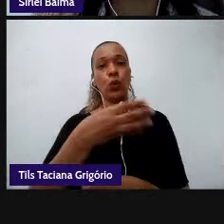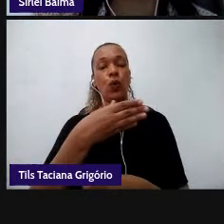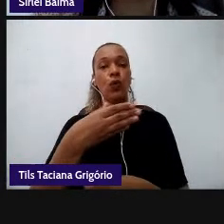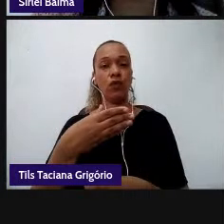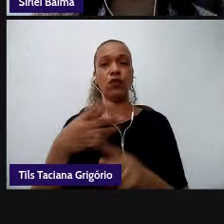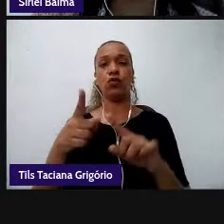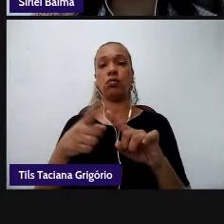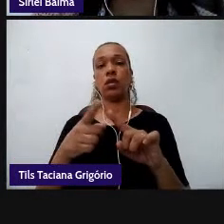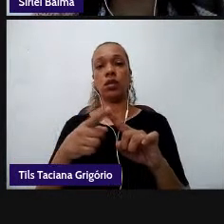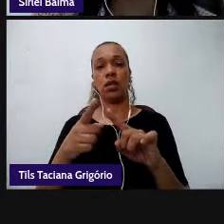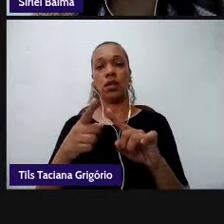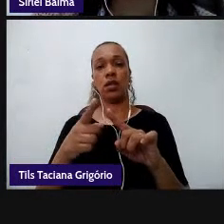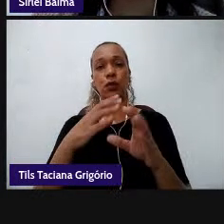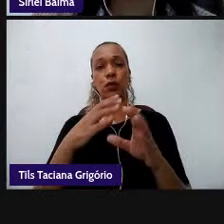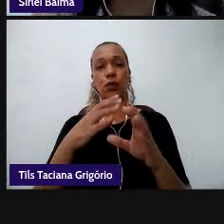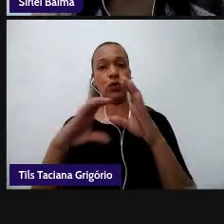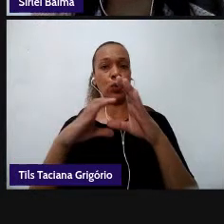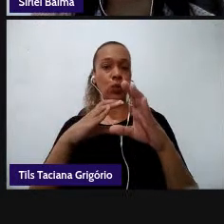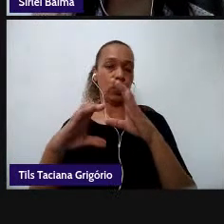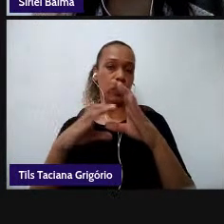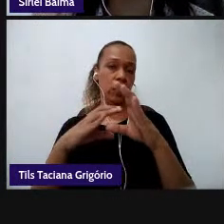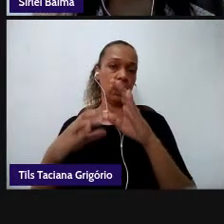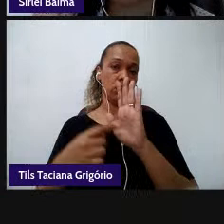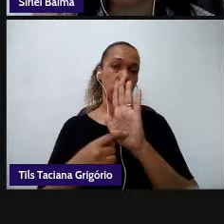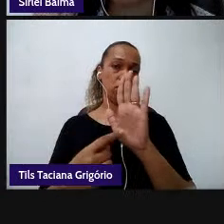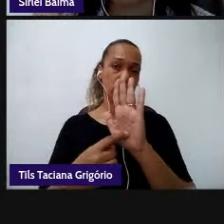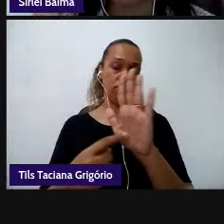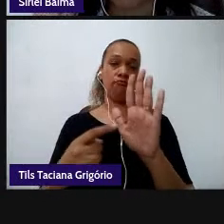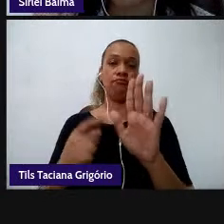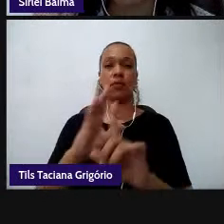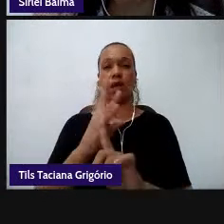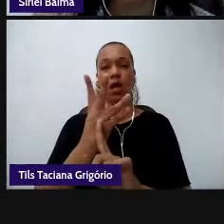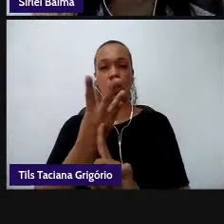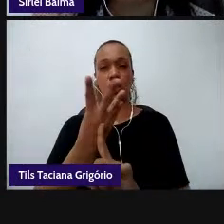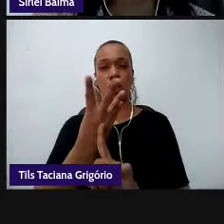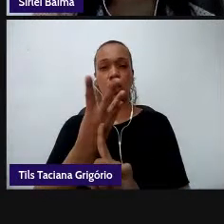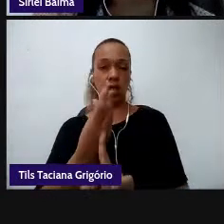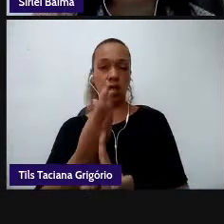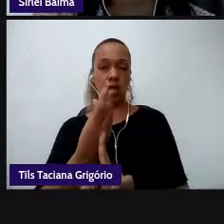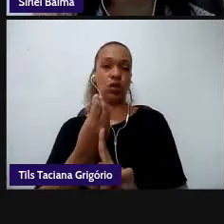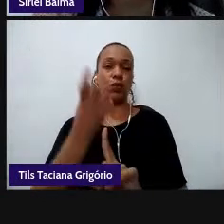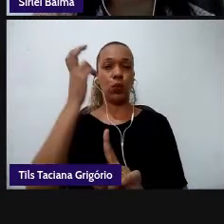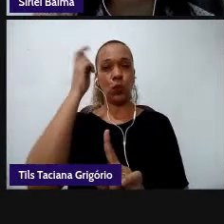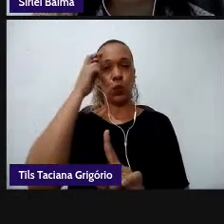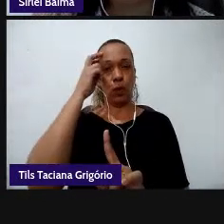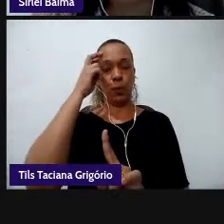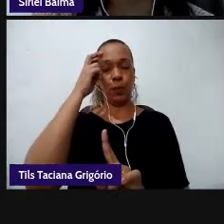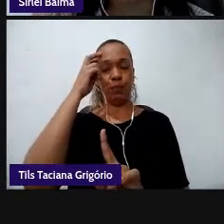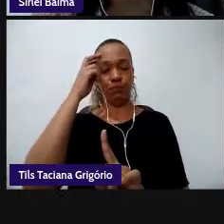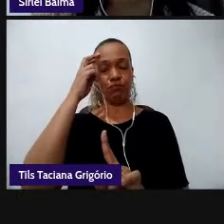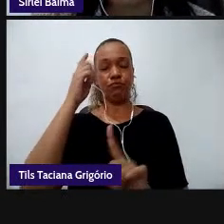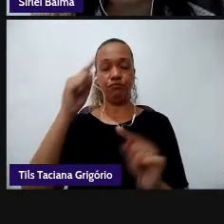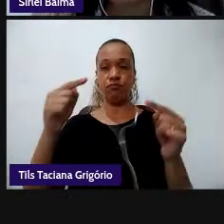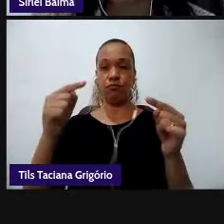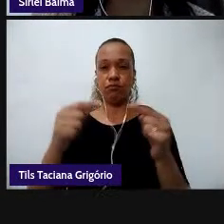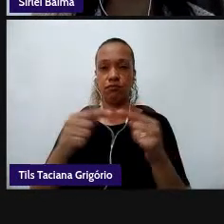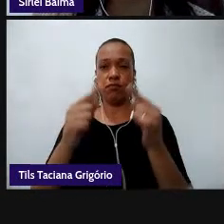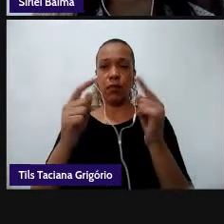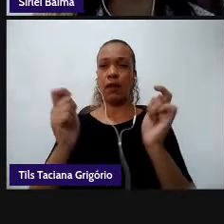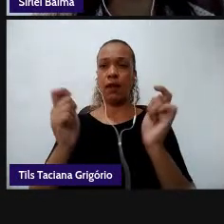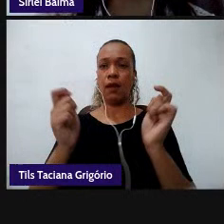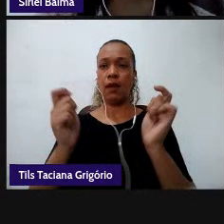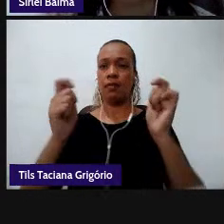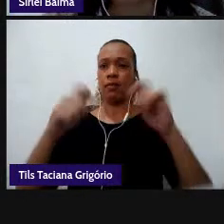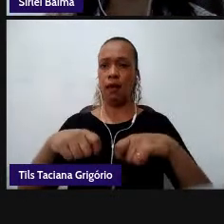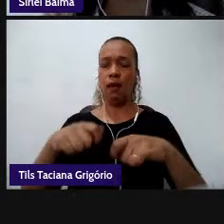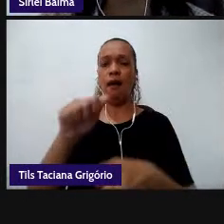comunicação de demonstração modos artísticos modos culturais essa competência ela perpassa a área de